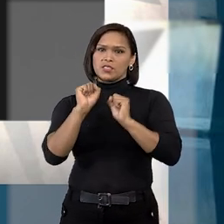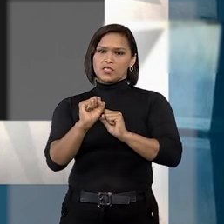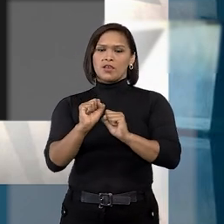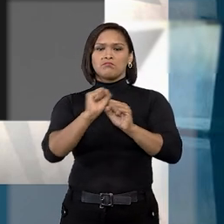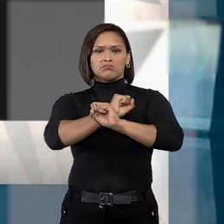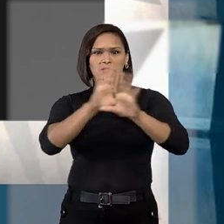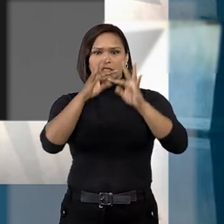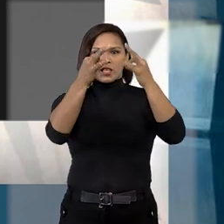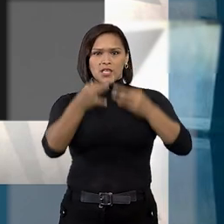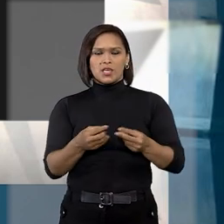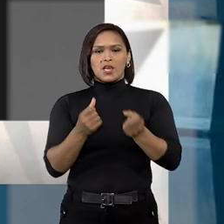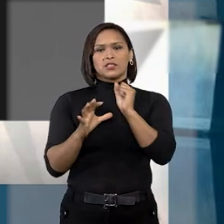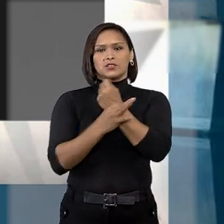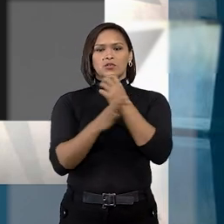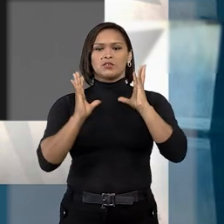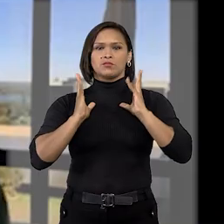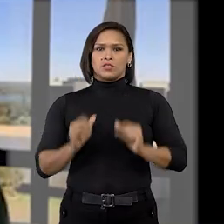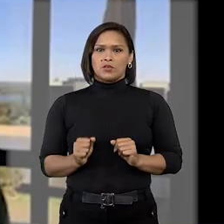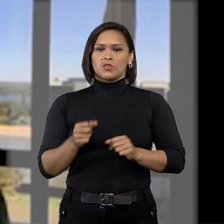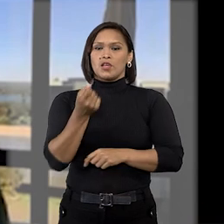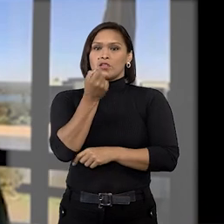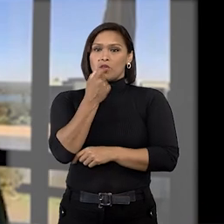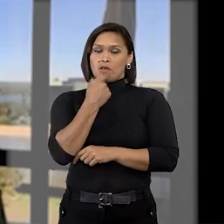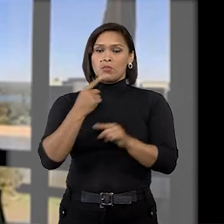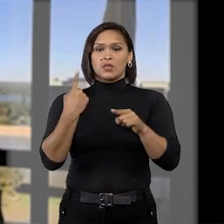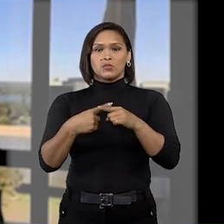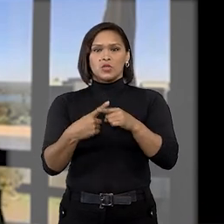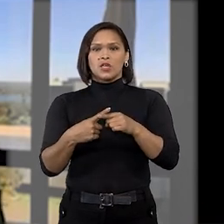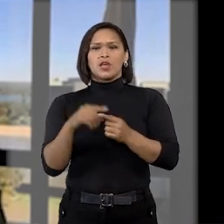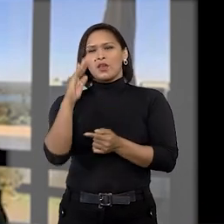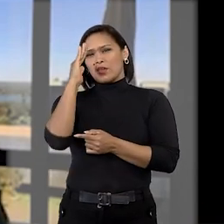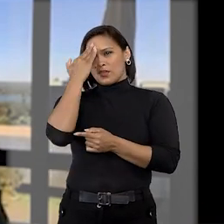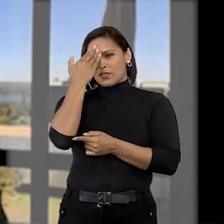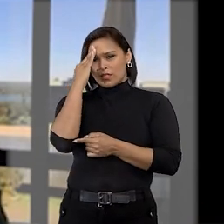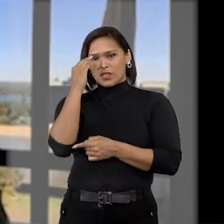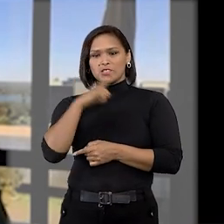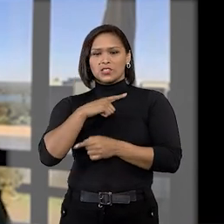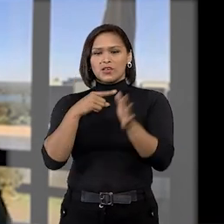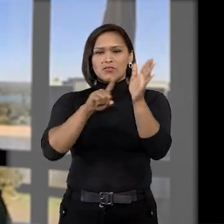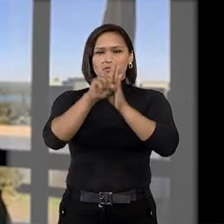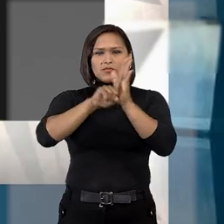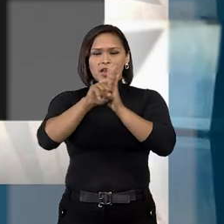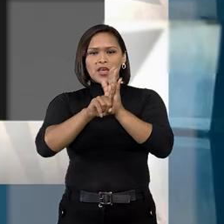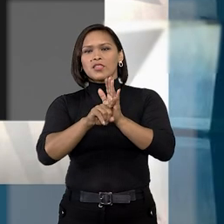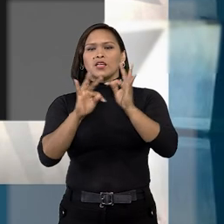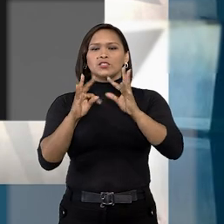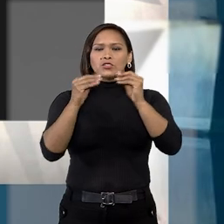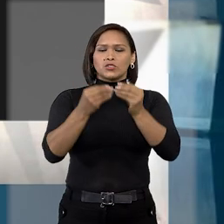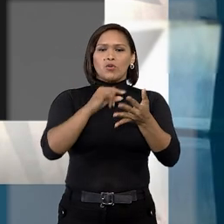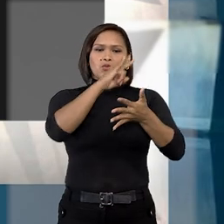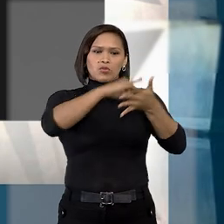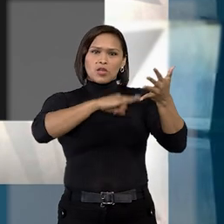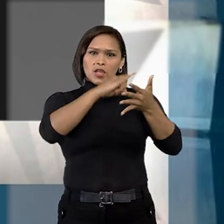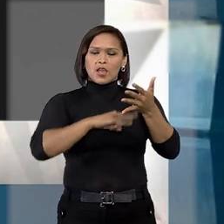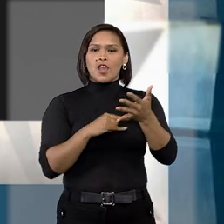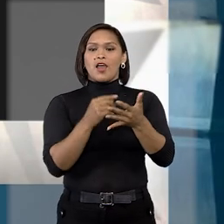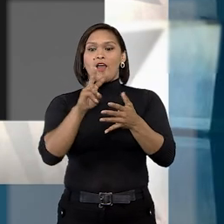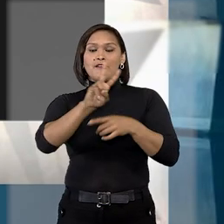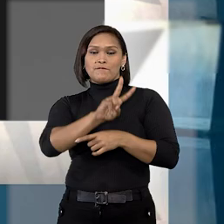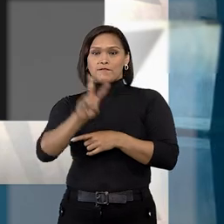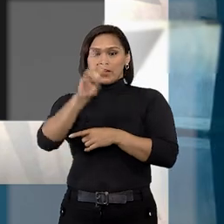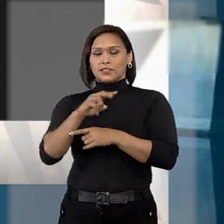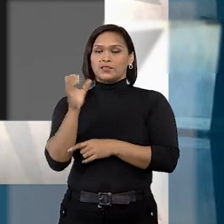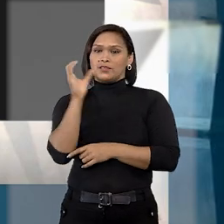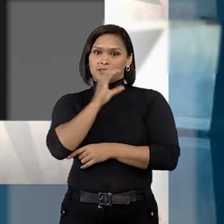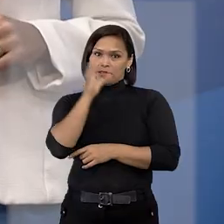evidencia a segurança sanitária do fármaco, pois pressupõe que houve a análise da autarquia em relação à sua validade